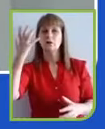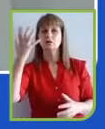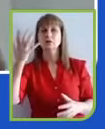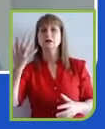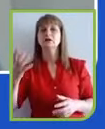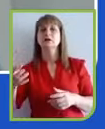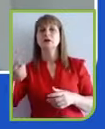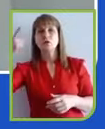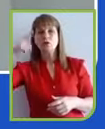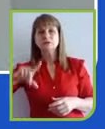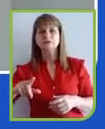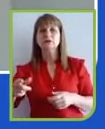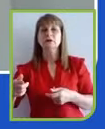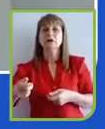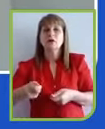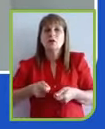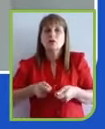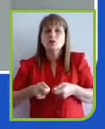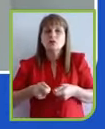Então, essa é a lógica